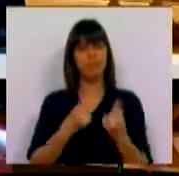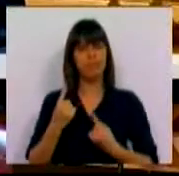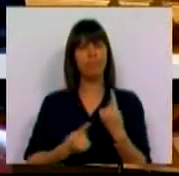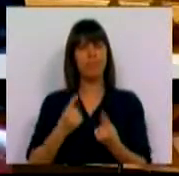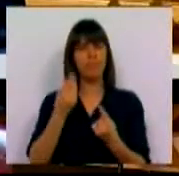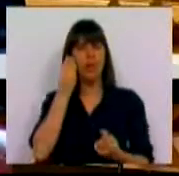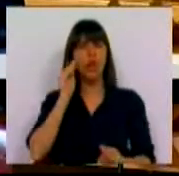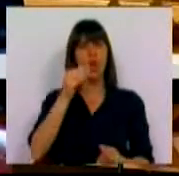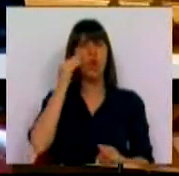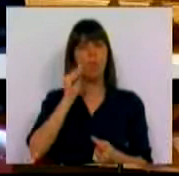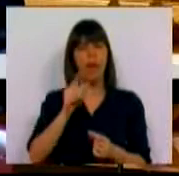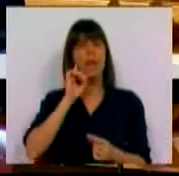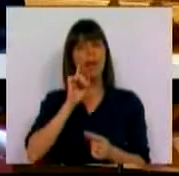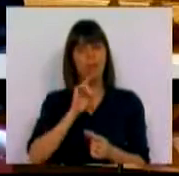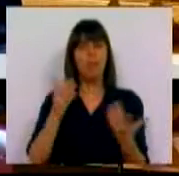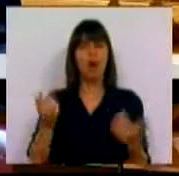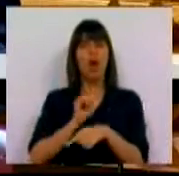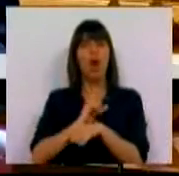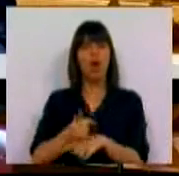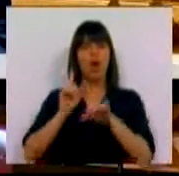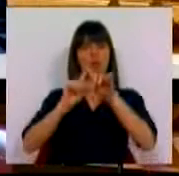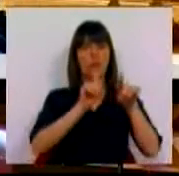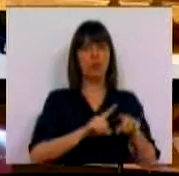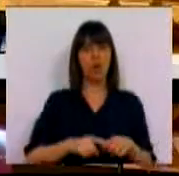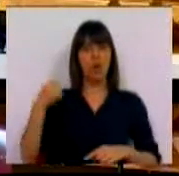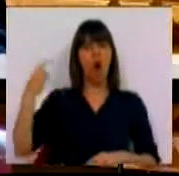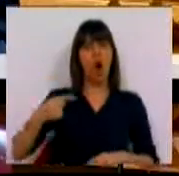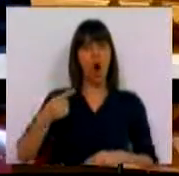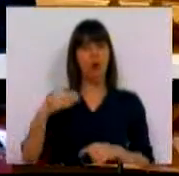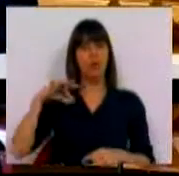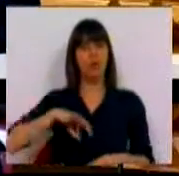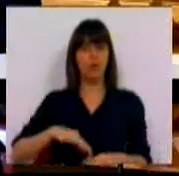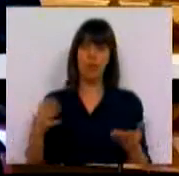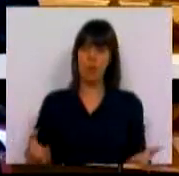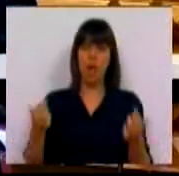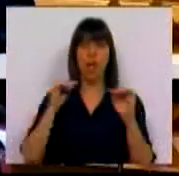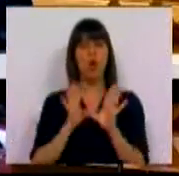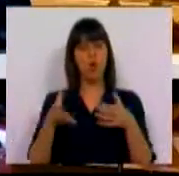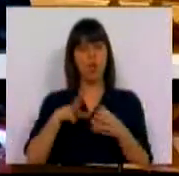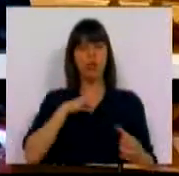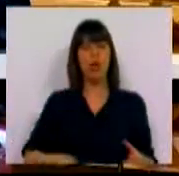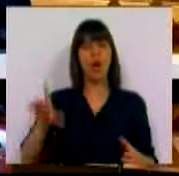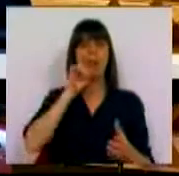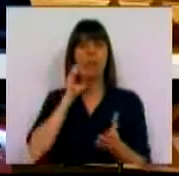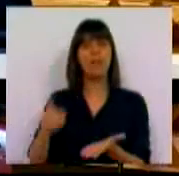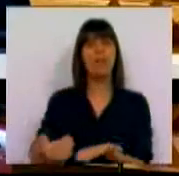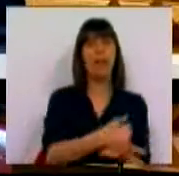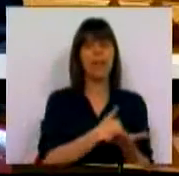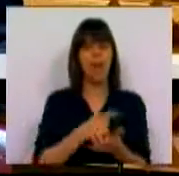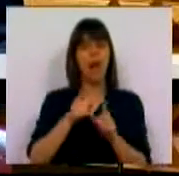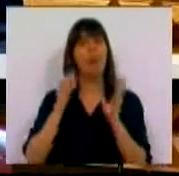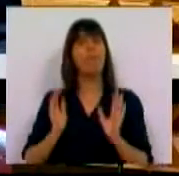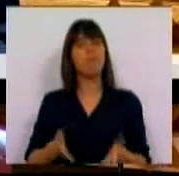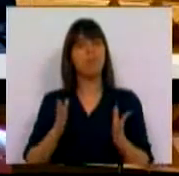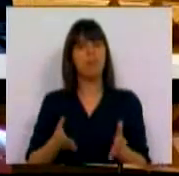recomendações que importa ter em conta, desde logo das diversas ordens profissionais e também da Comissão Nacional de Proteção de Dados. Não é